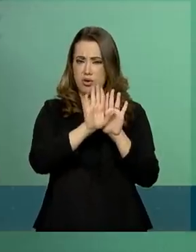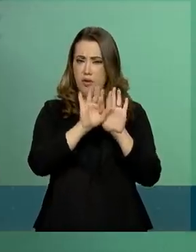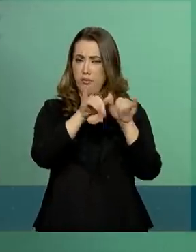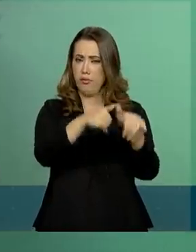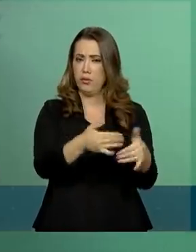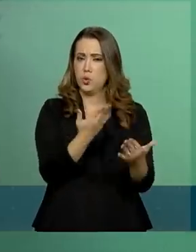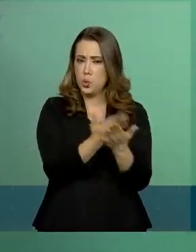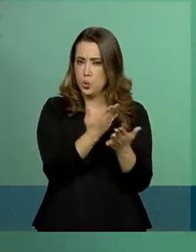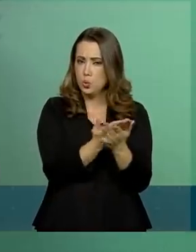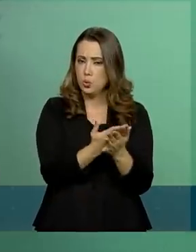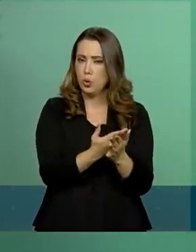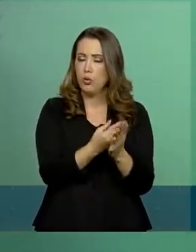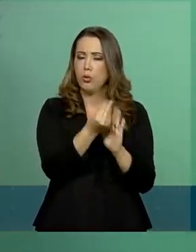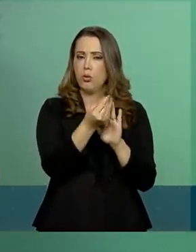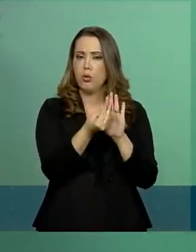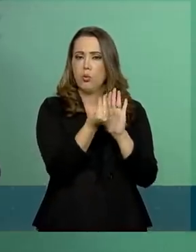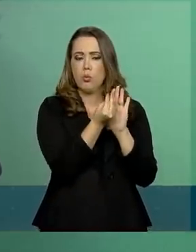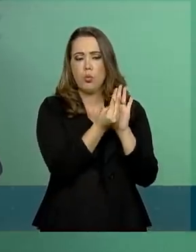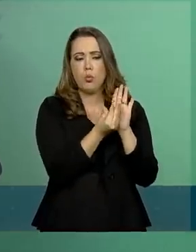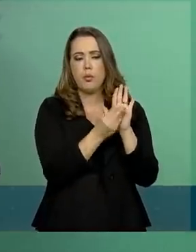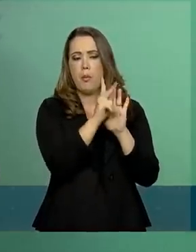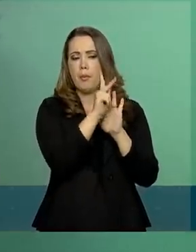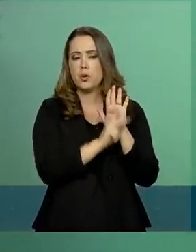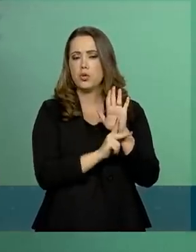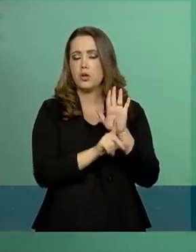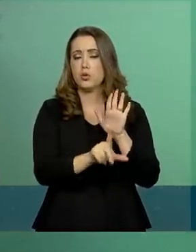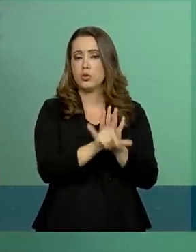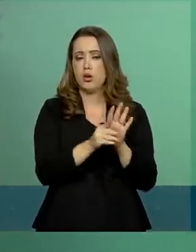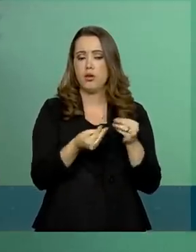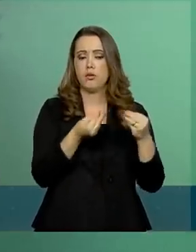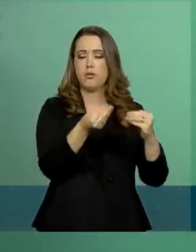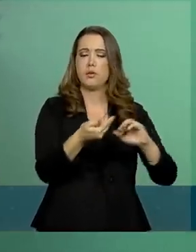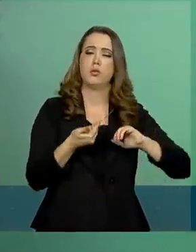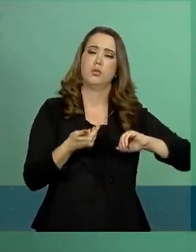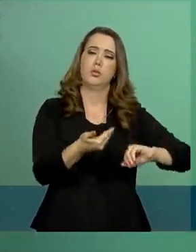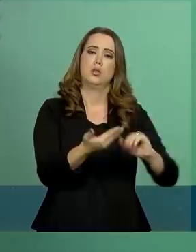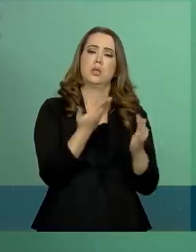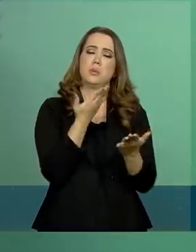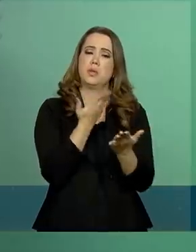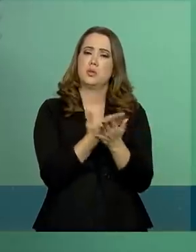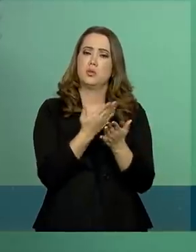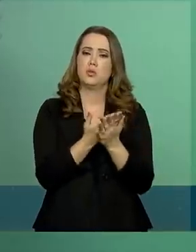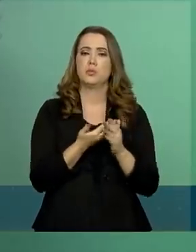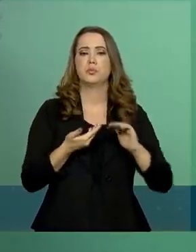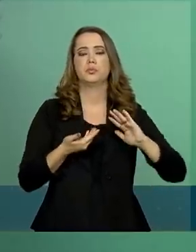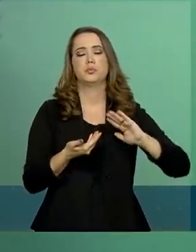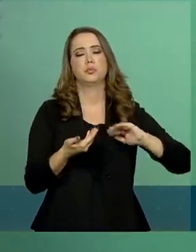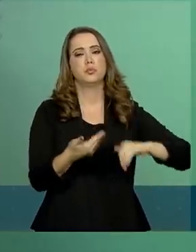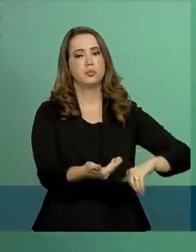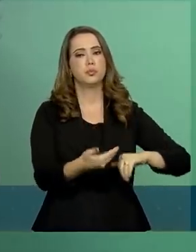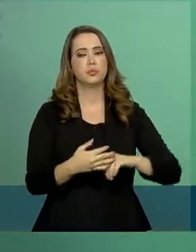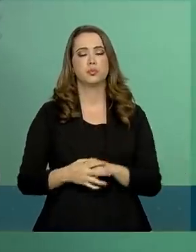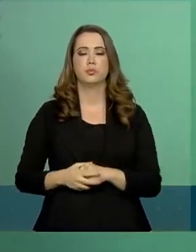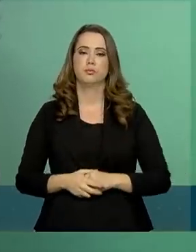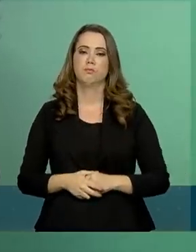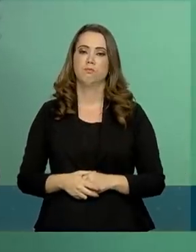estiverem conclusos, será enviado um projeto de lei ao Congresso Nacional para apreciação pela Casa Parlamentar.